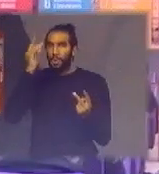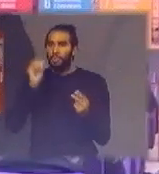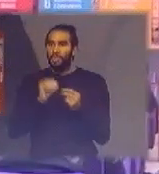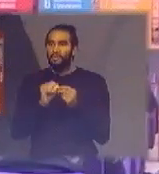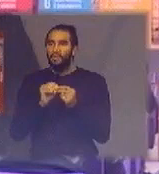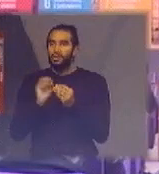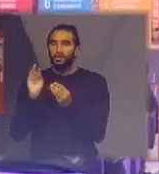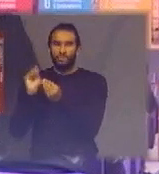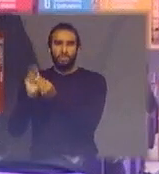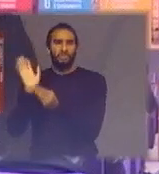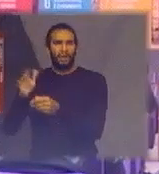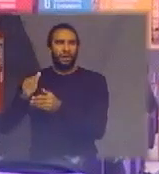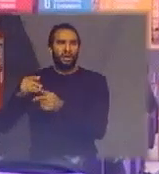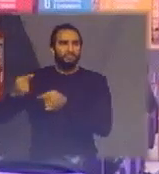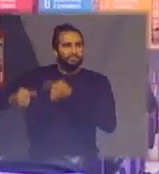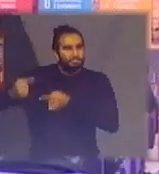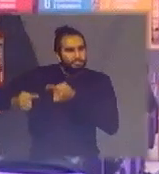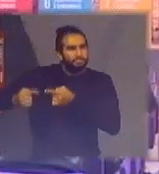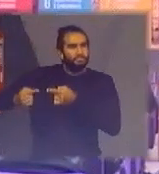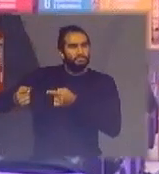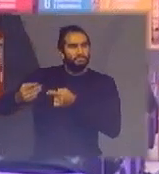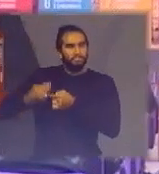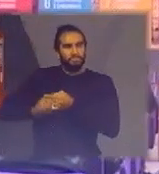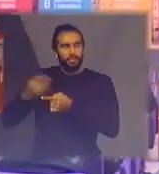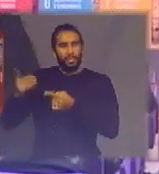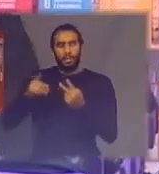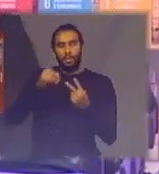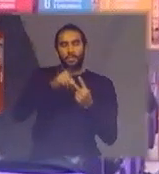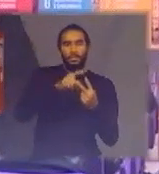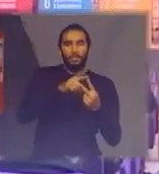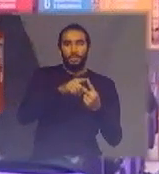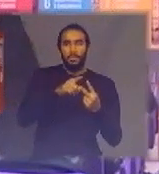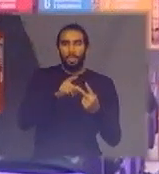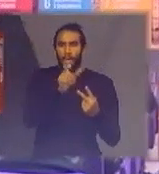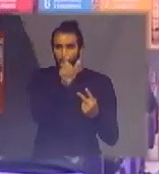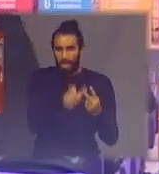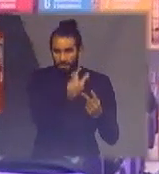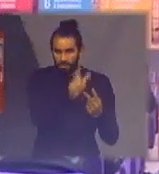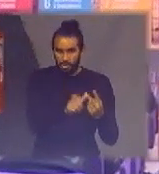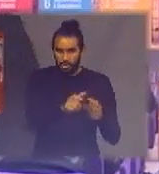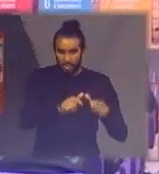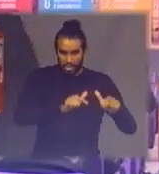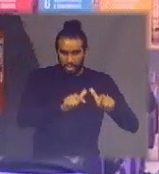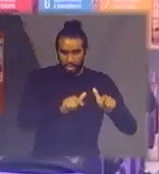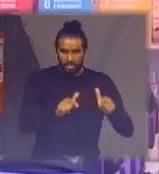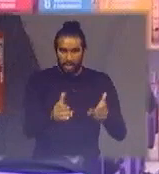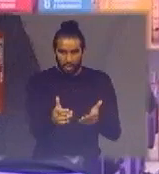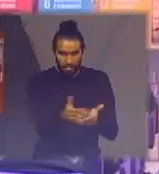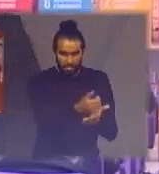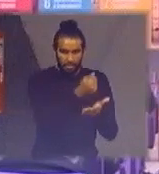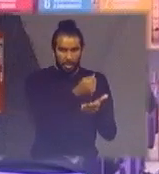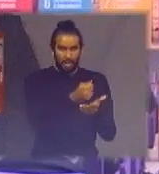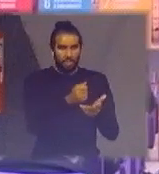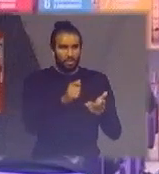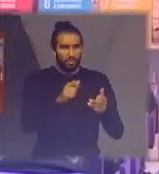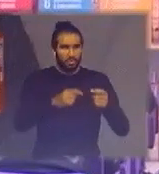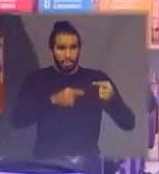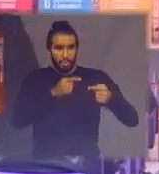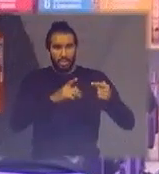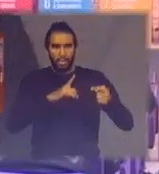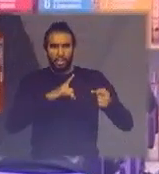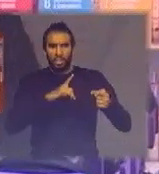gente já esteve lá discutindo presencialmente e a outra questão é em relação aos catadores isso ainda está sendo discutido porque associações cooperativas são